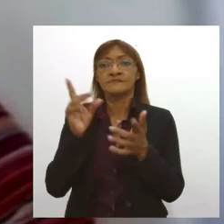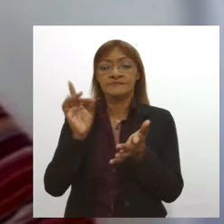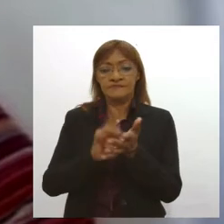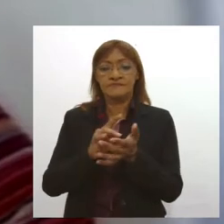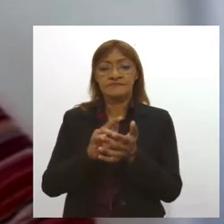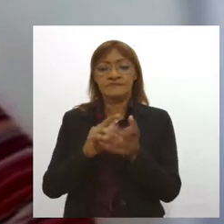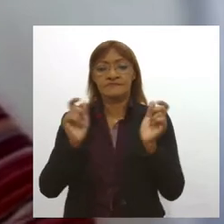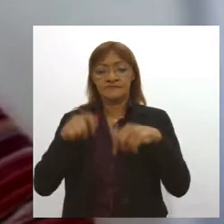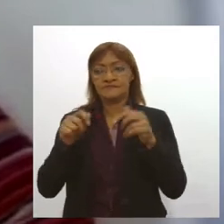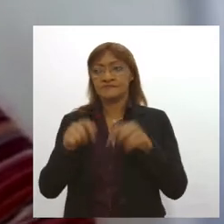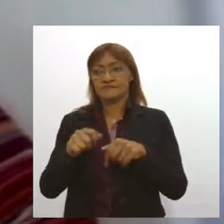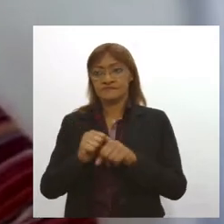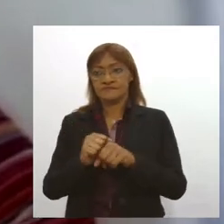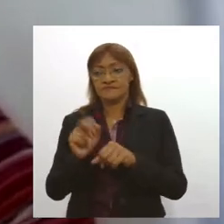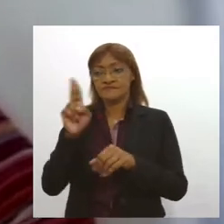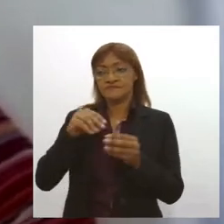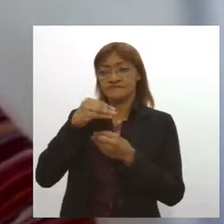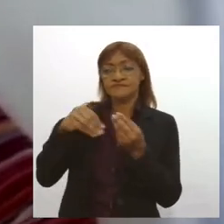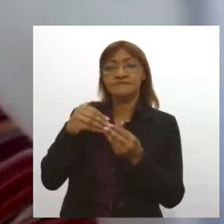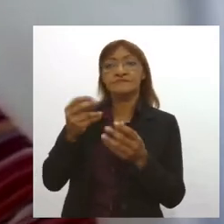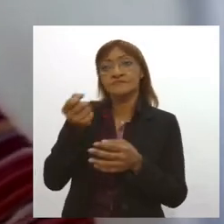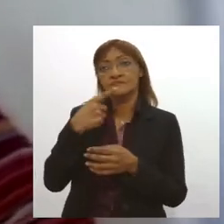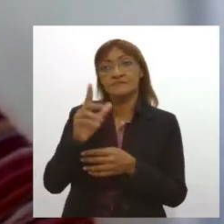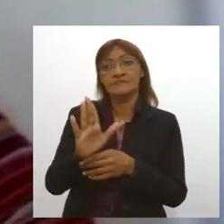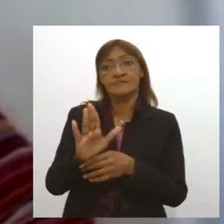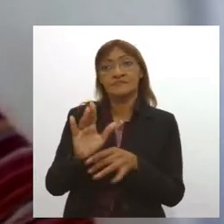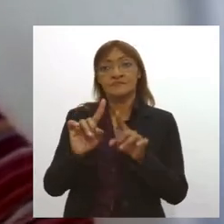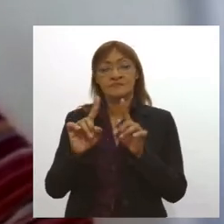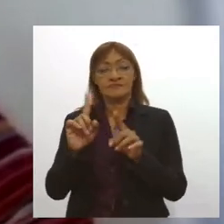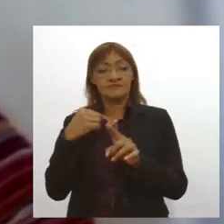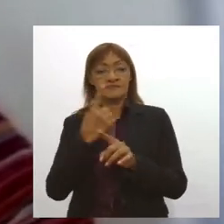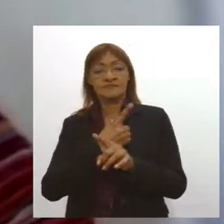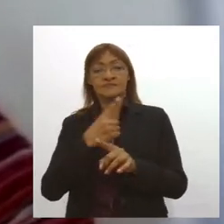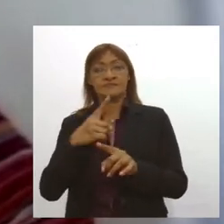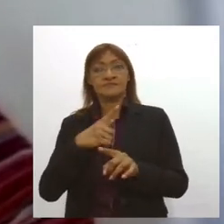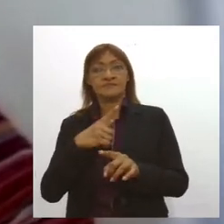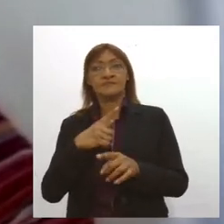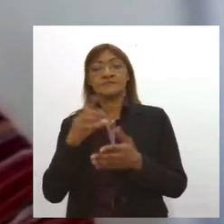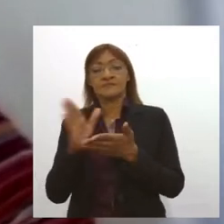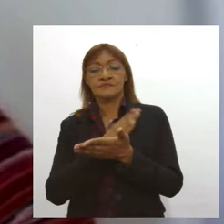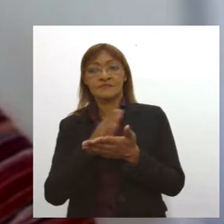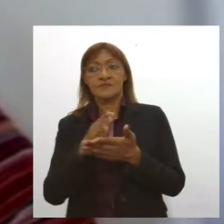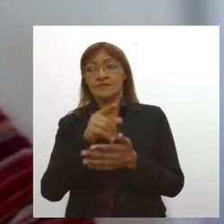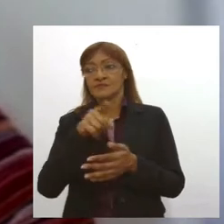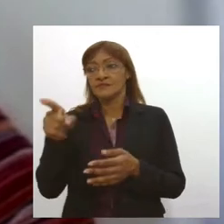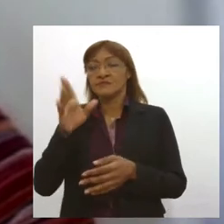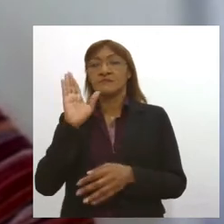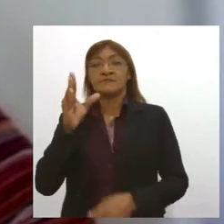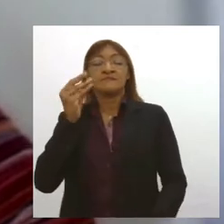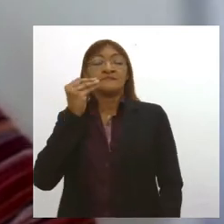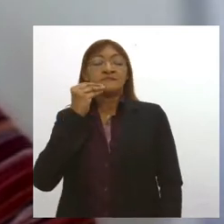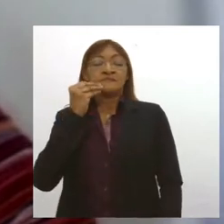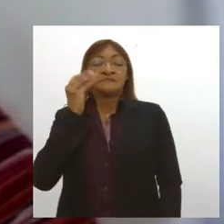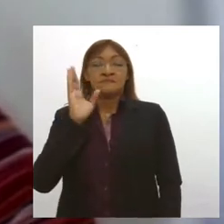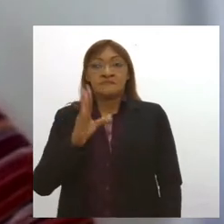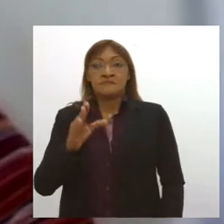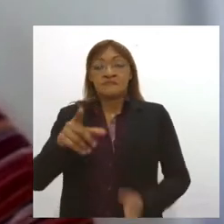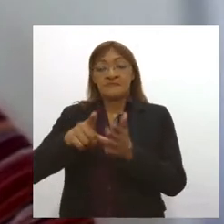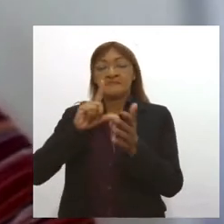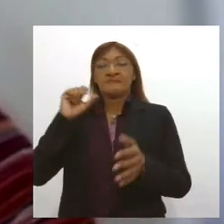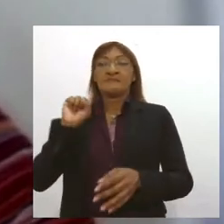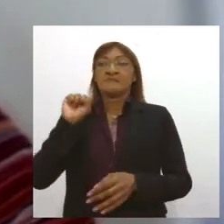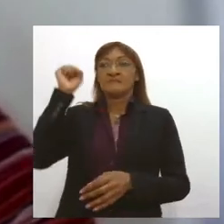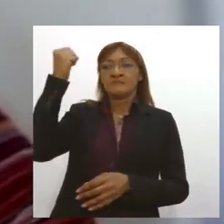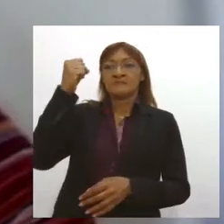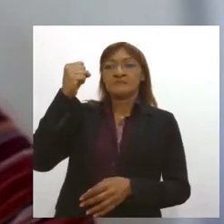esses pacientes graves. O que nós temos é que dentro dos pacientes que foram testados e que estavam em estado grave, houve